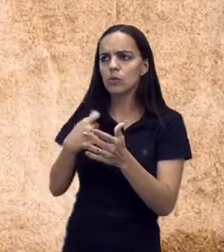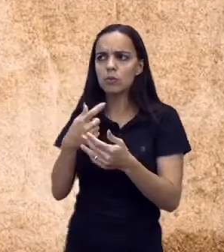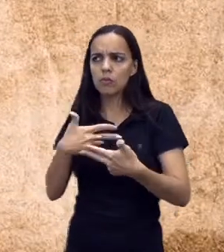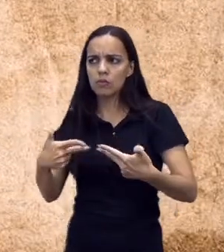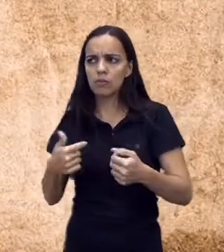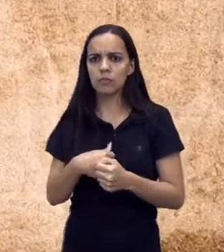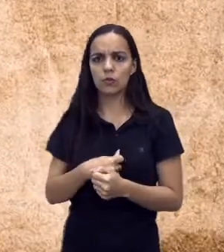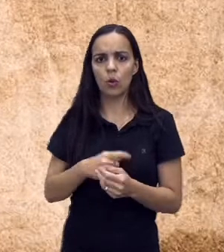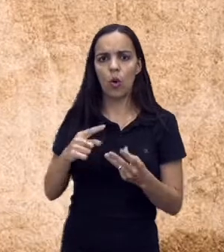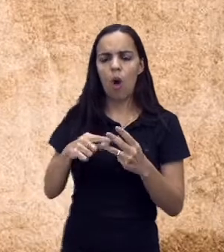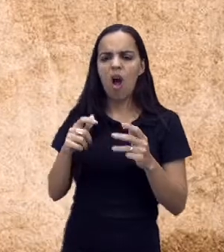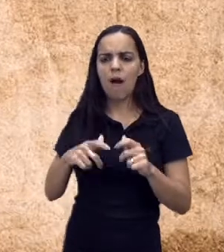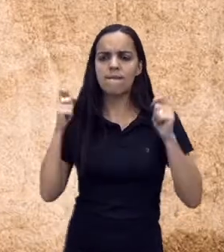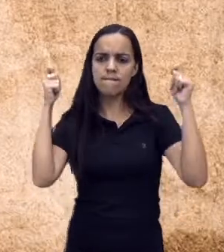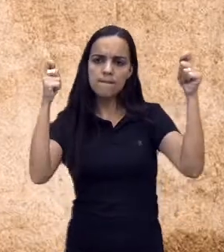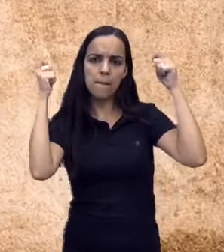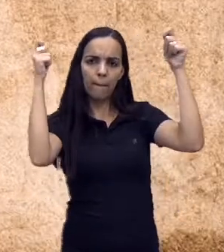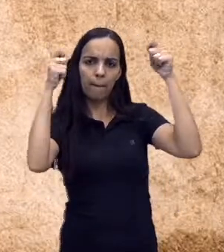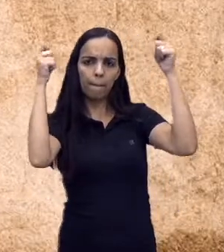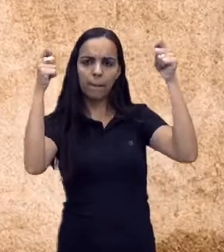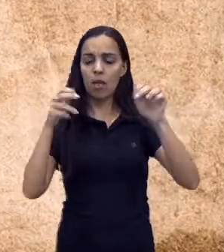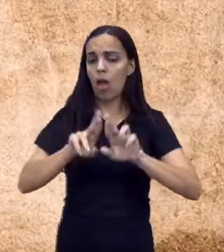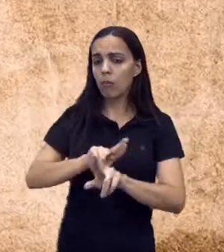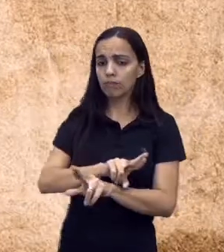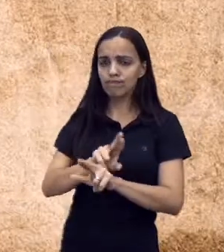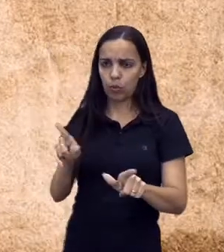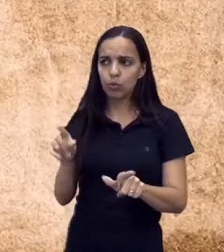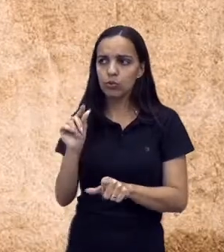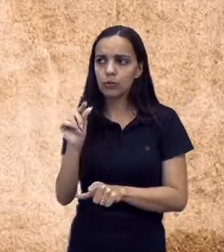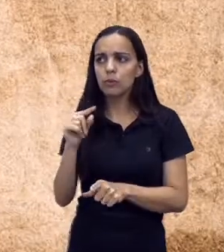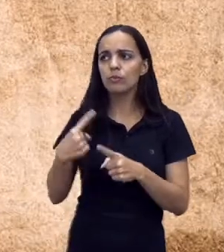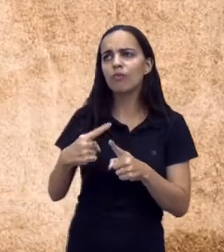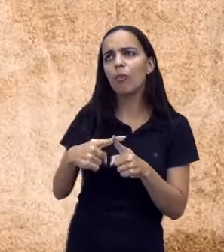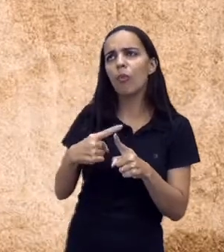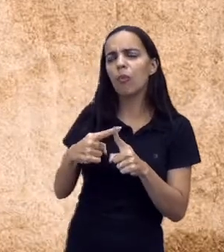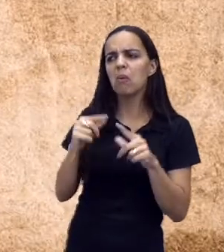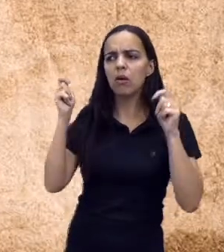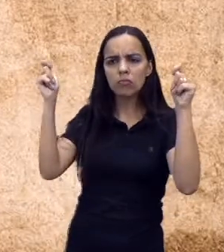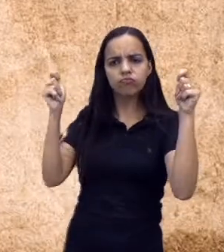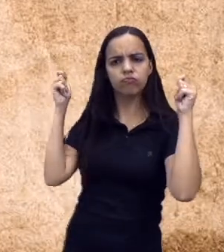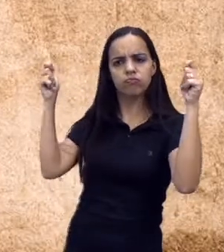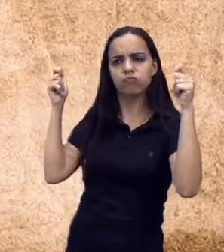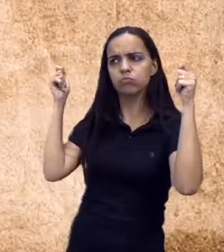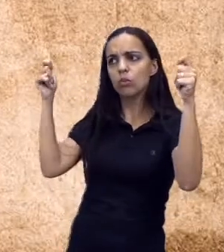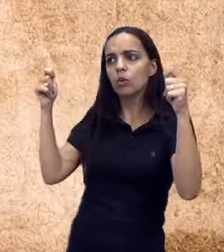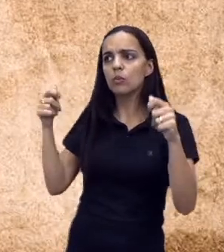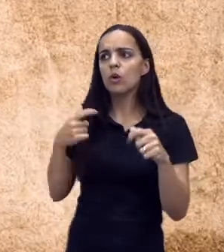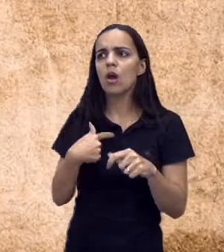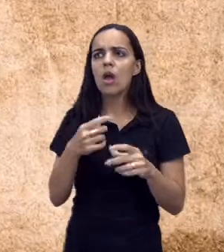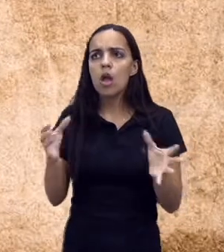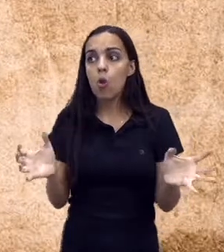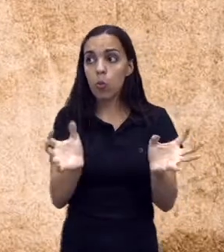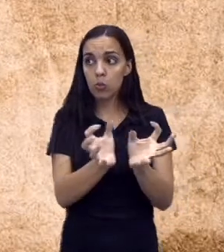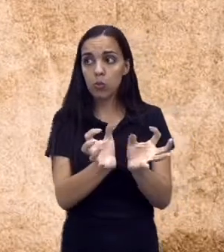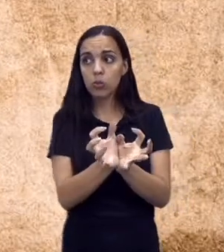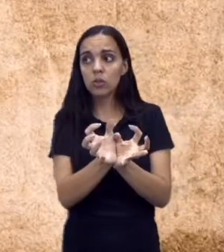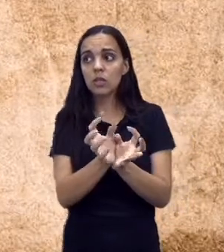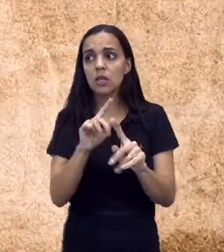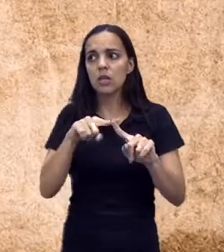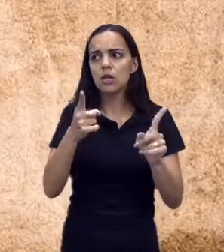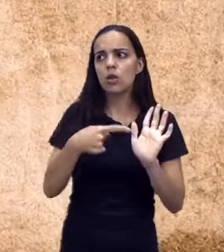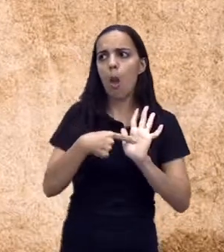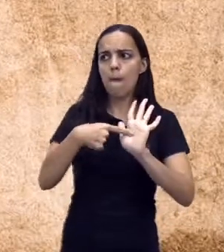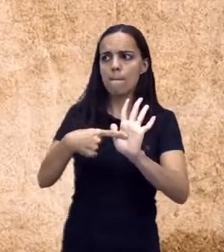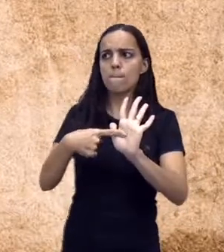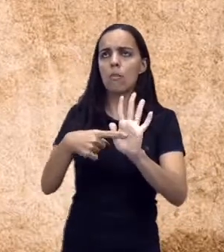O manifesto já é um pouco diferente dos dois. Por quê? O manifesto, ele é a base de um grupo que manifesta